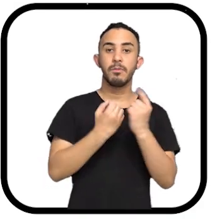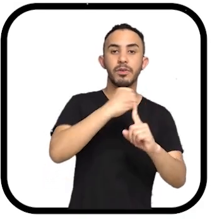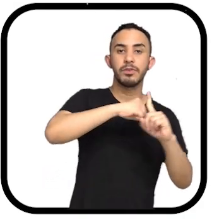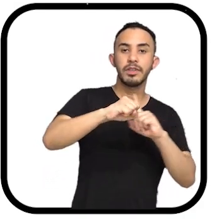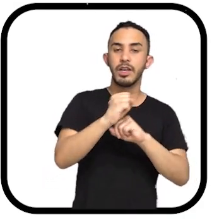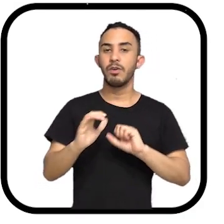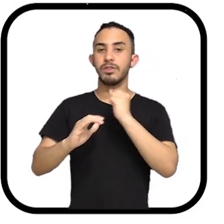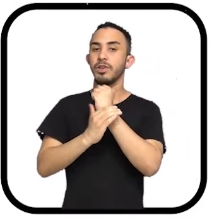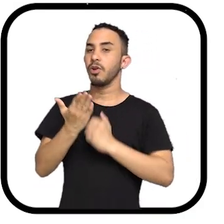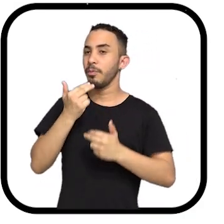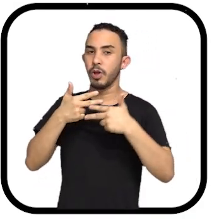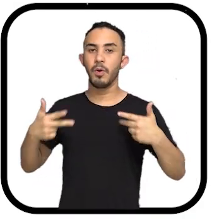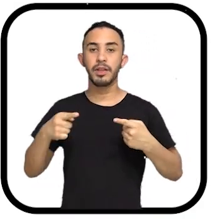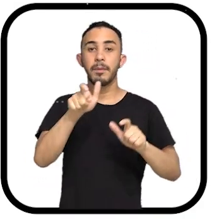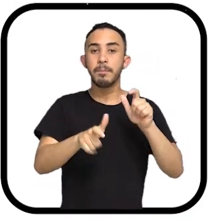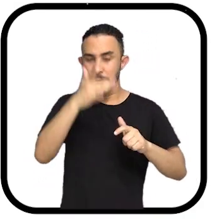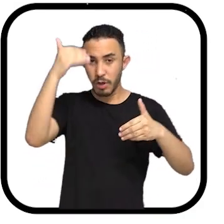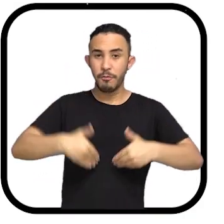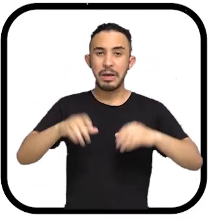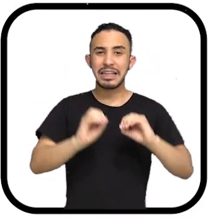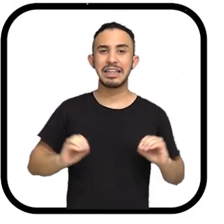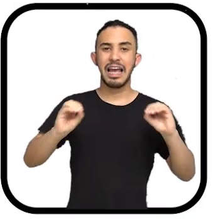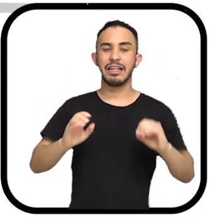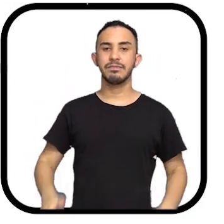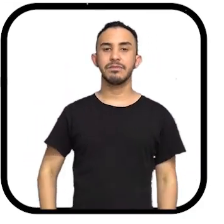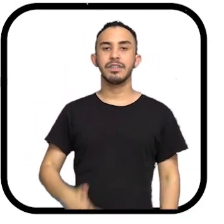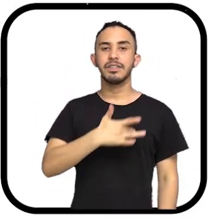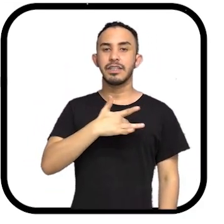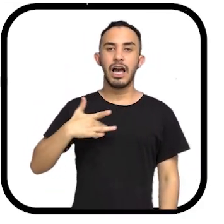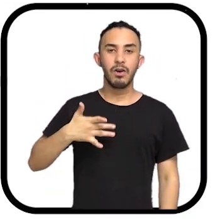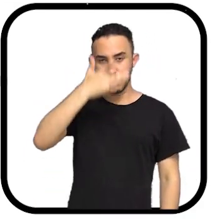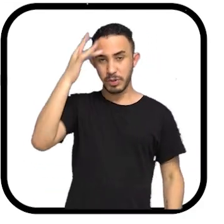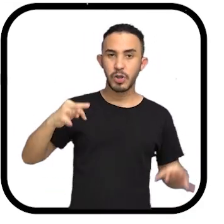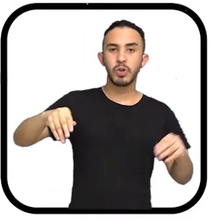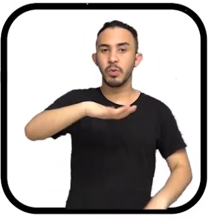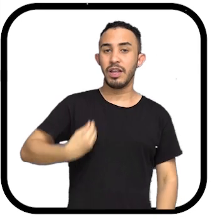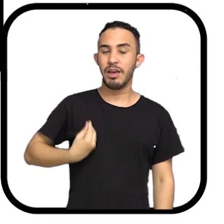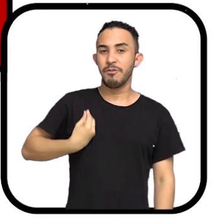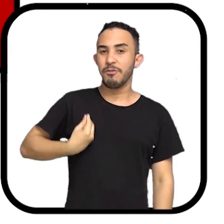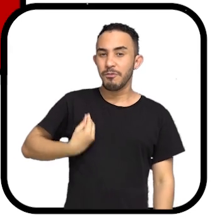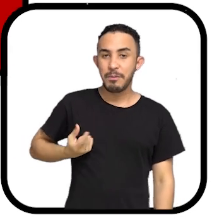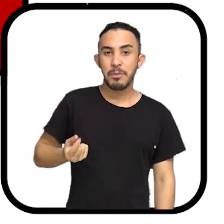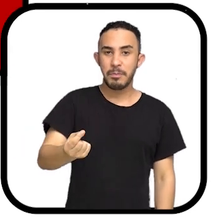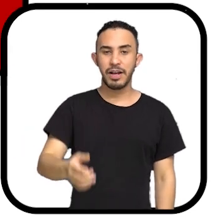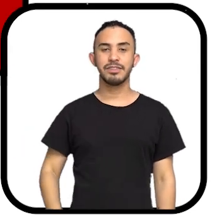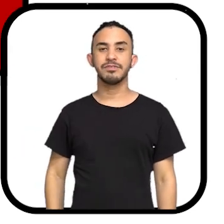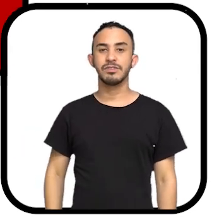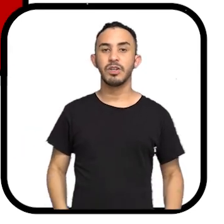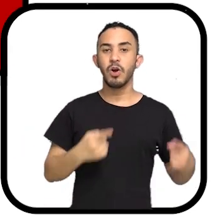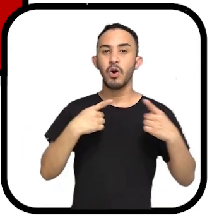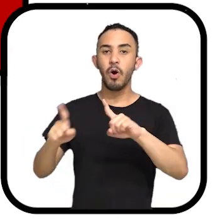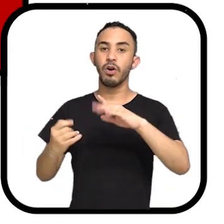Assistência social e segurança alimentar, para que ninguém tenha fome. Saúde, para todo mundo viver